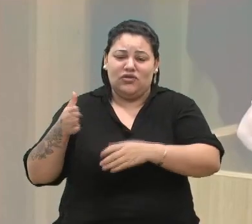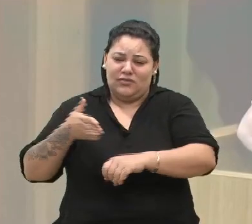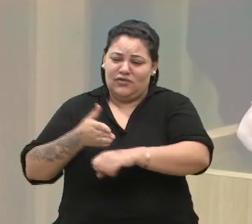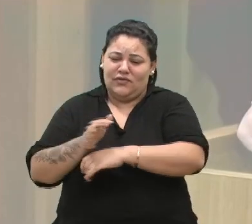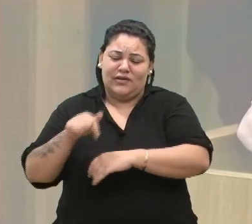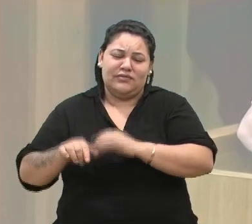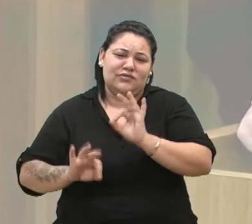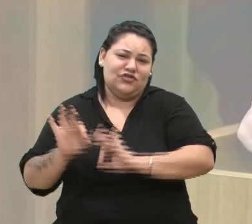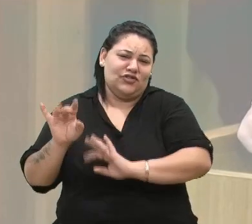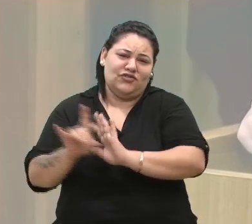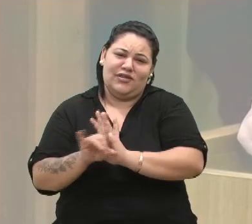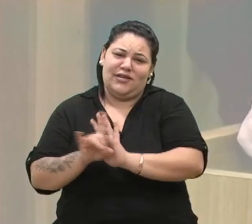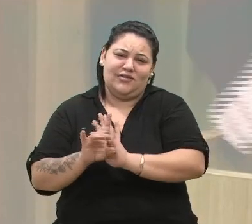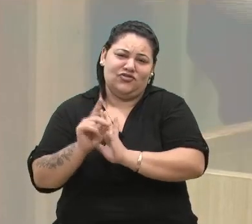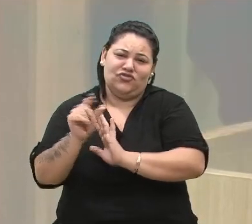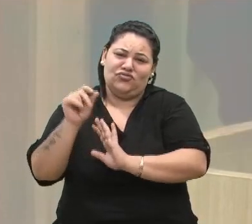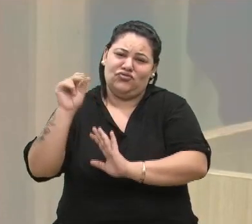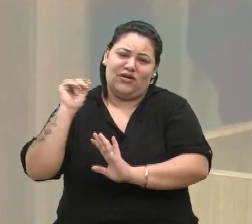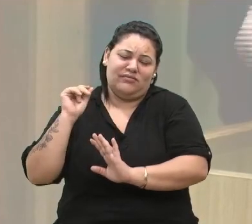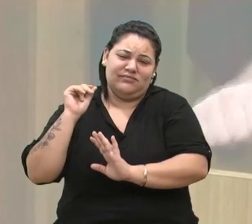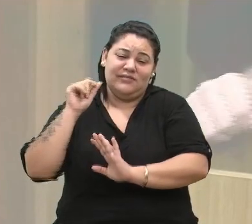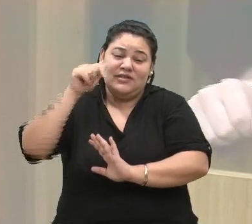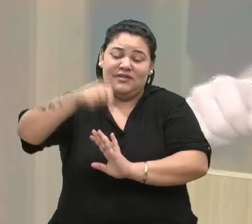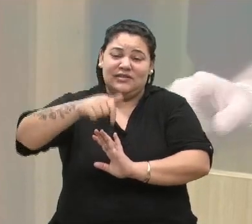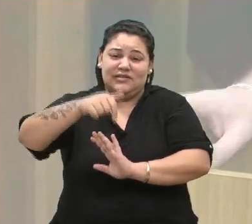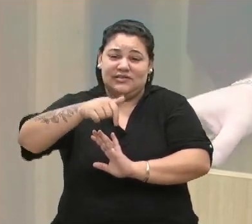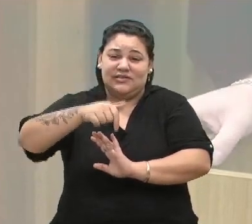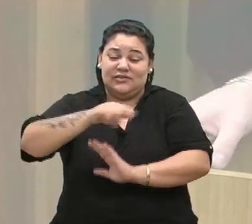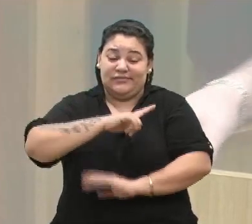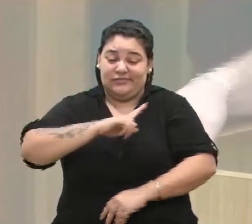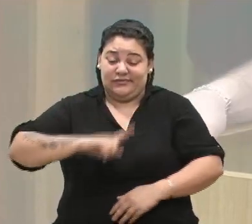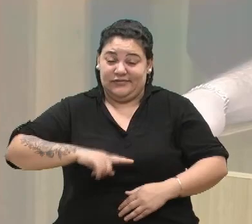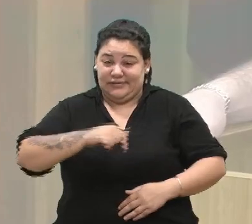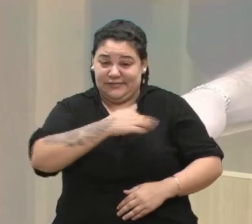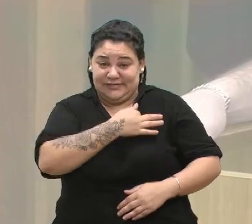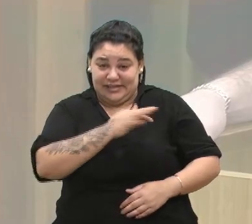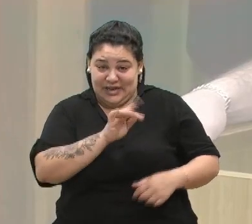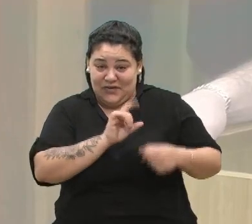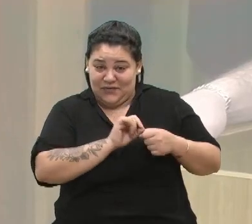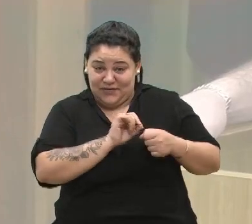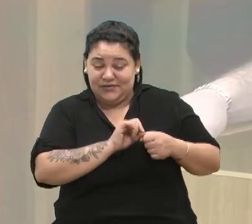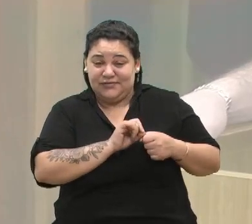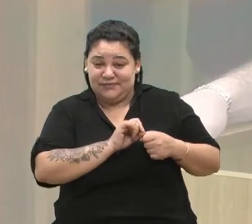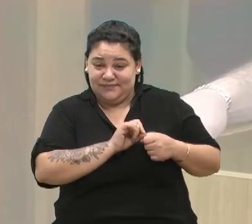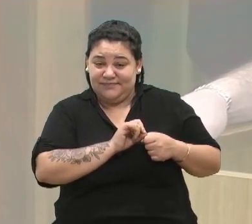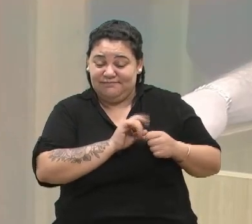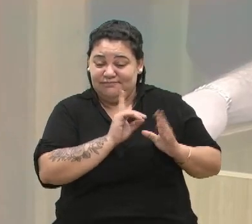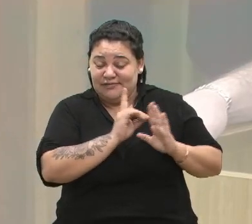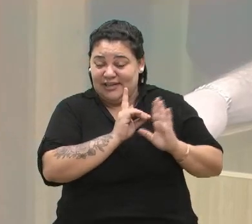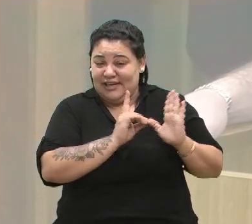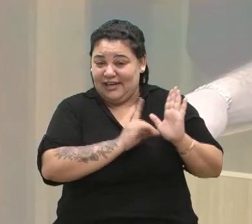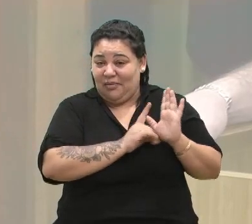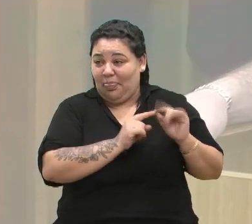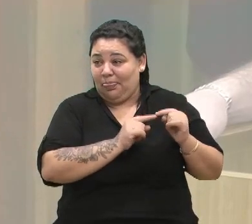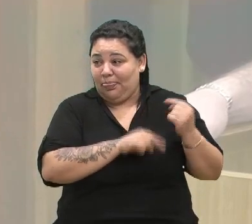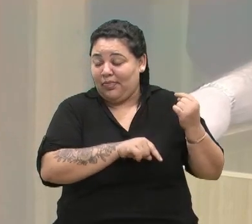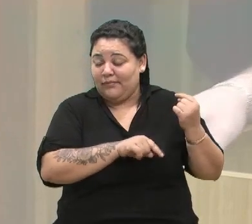de lei. Que esse desgoverno federal fez um decreto também infundado. Infundado.